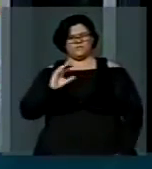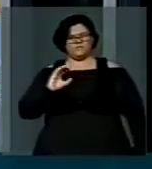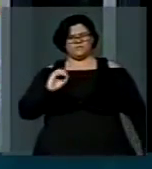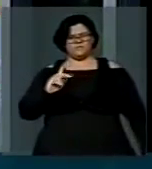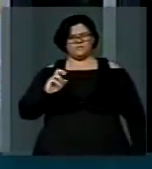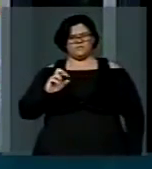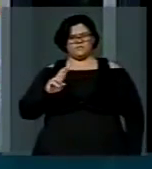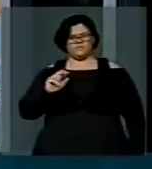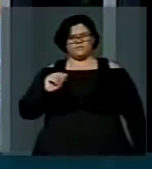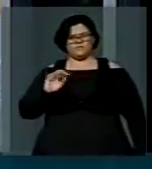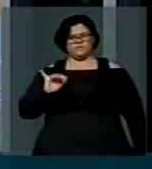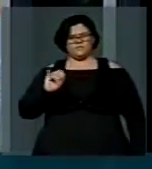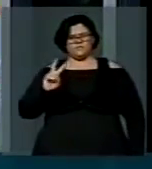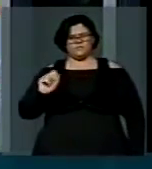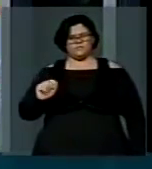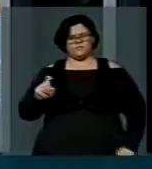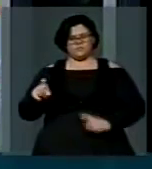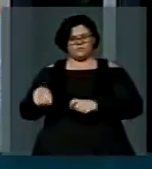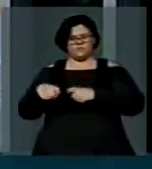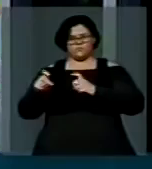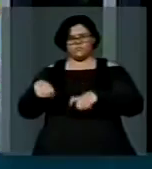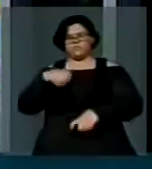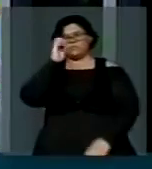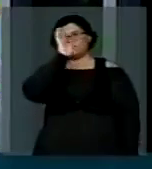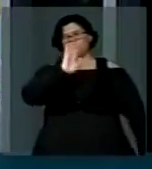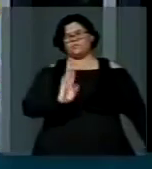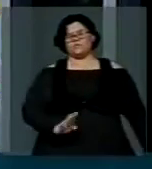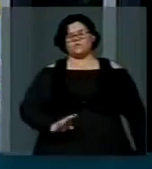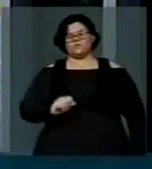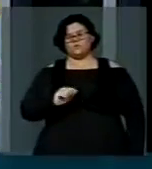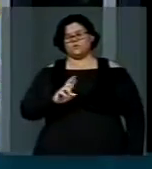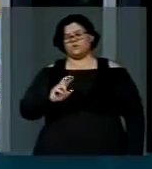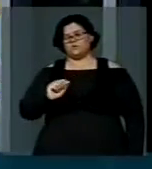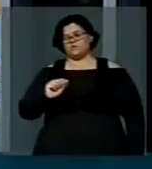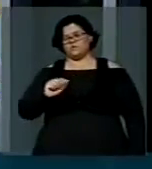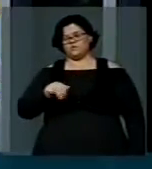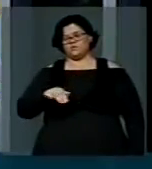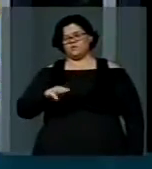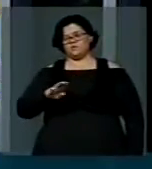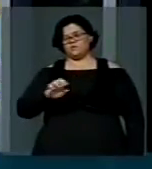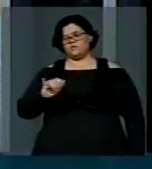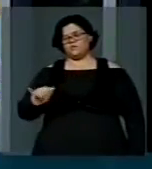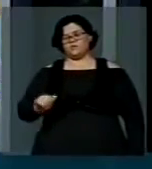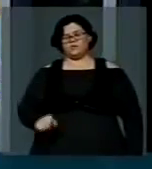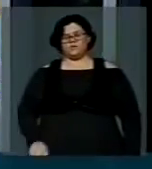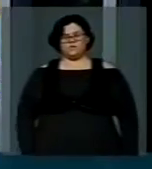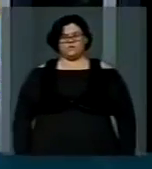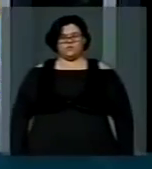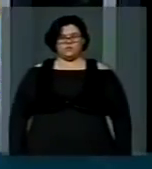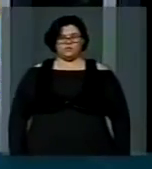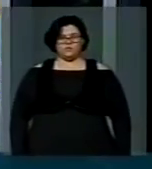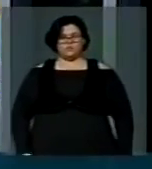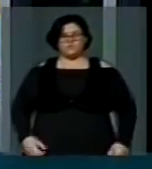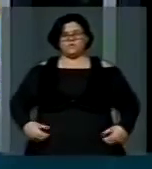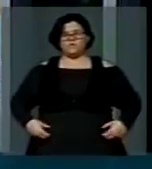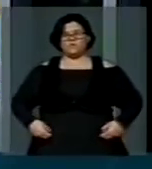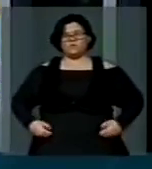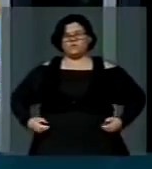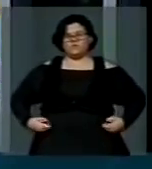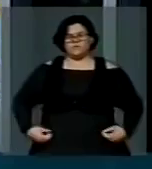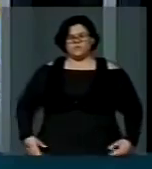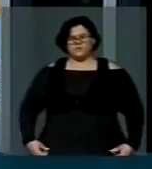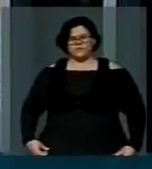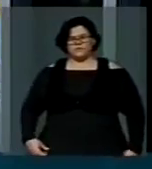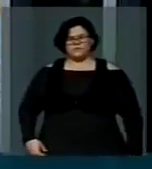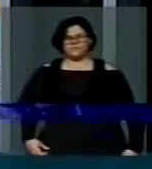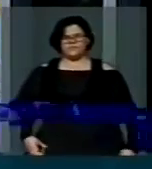agrícola do Brasil, a cooperativa de Carabeí, a Batavo e a Castro Holanda. Também quero pedir a